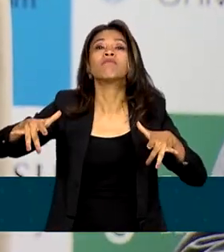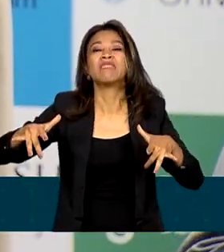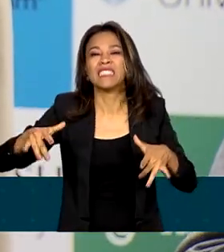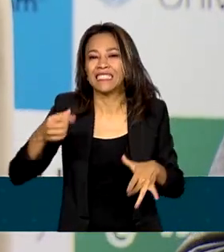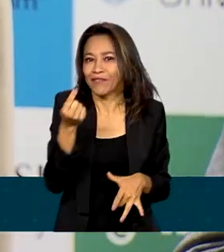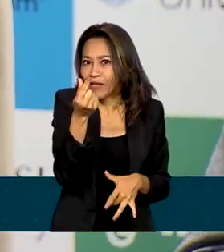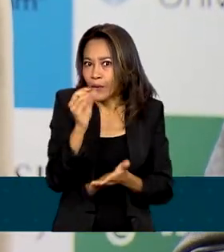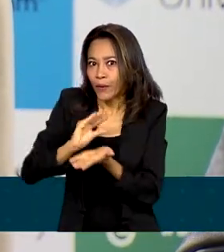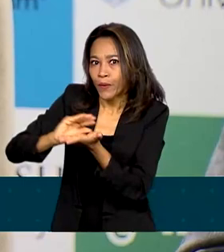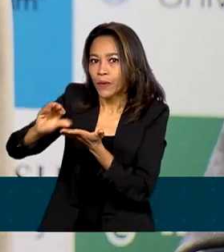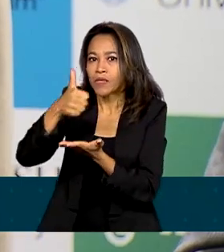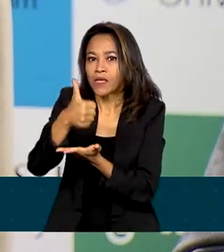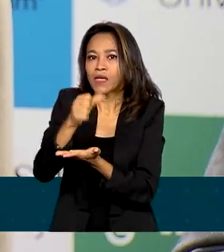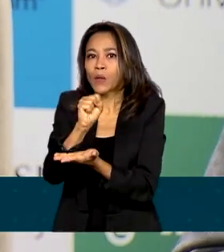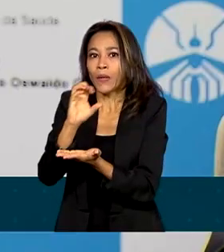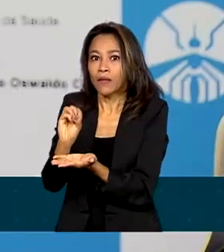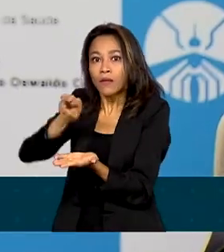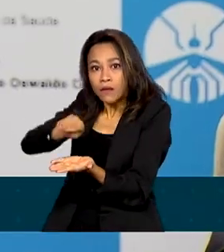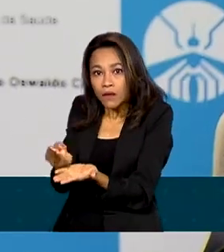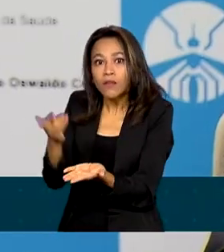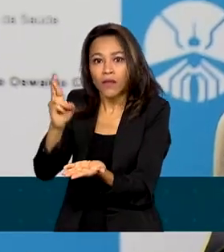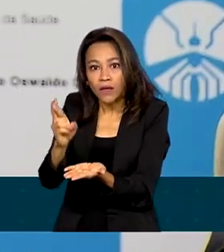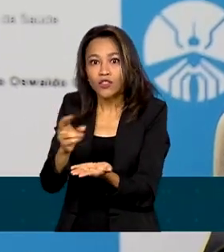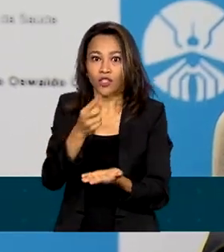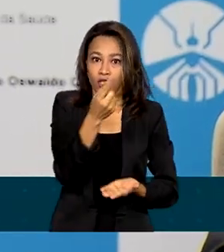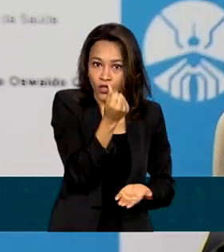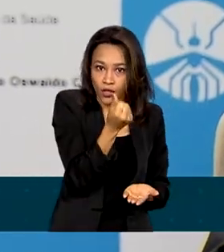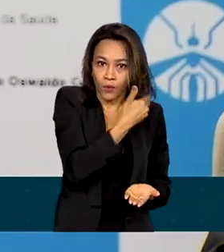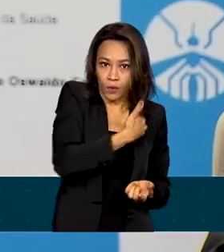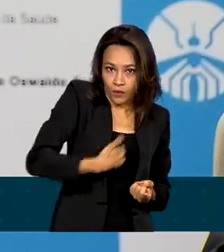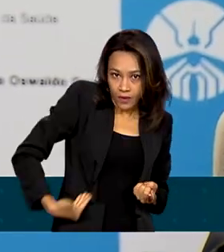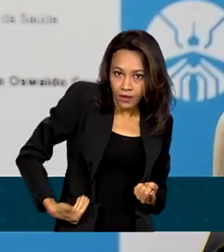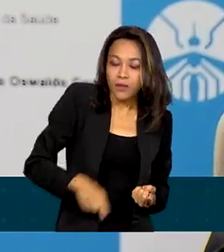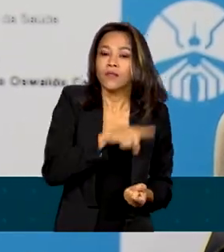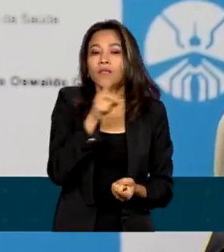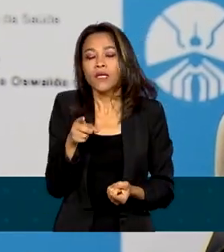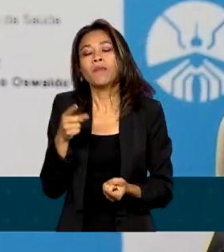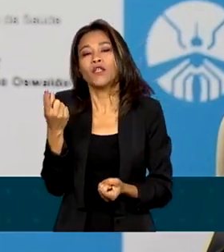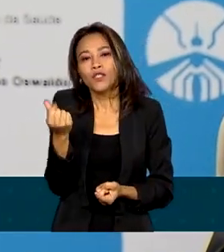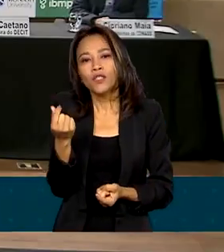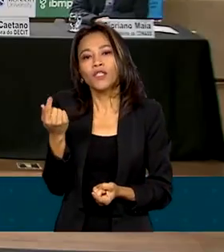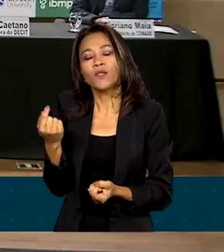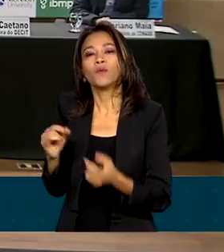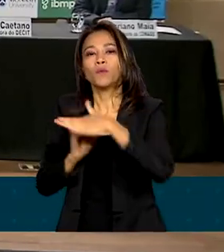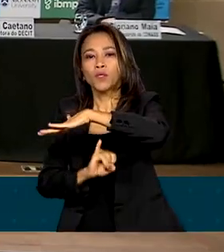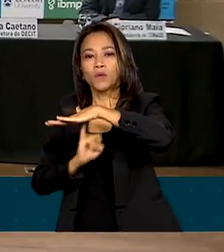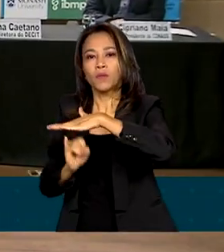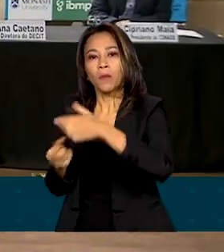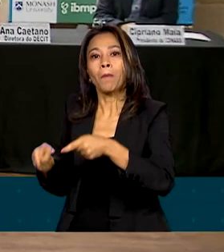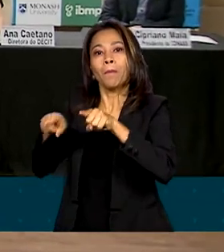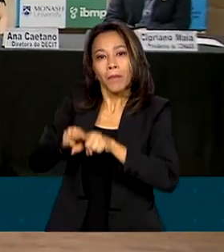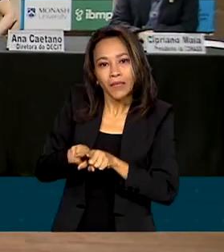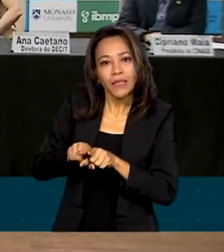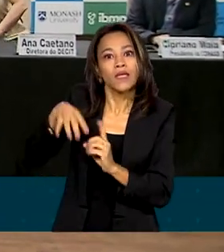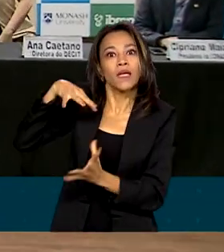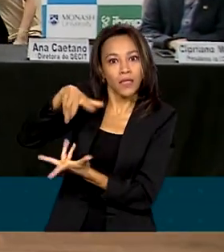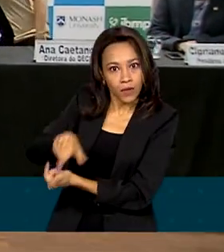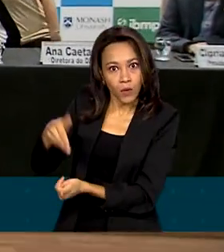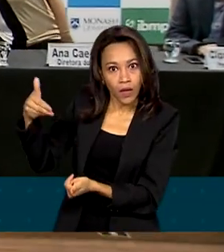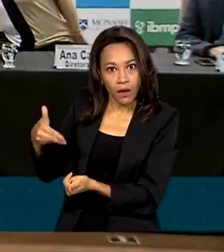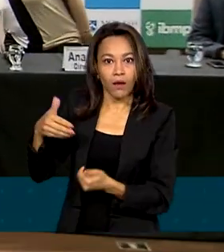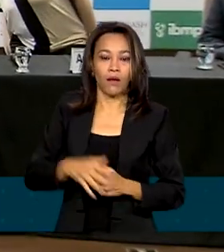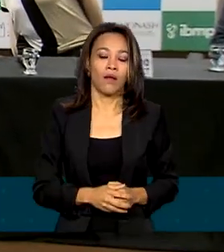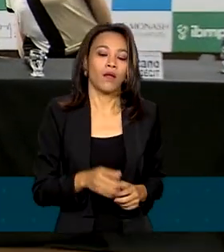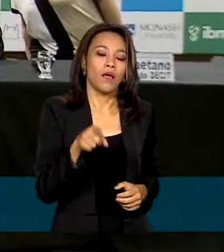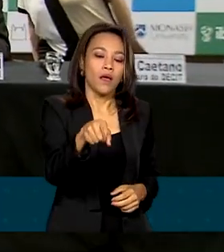milhões de reais, entre recursos públicos e de uma instituição parceira internacional. É uma experiência bastante inovadora